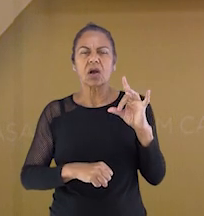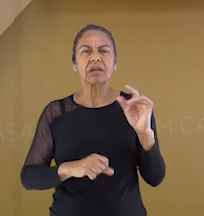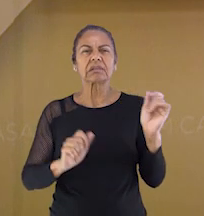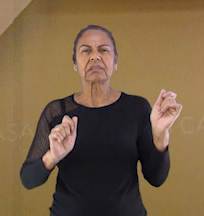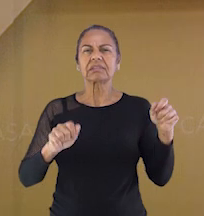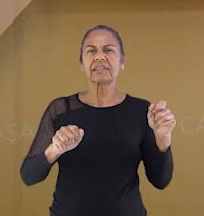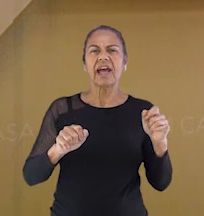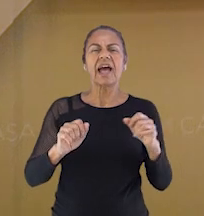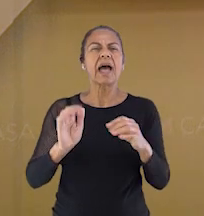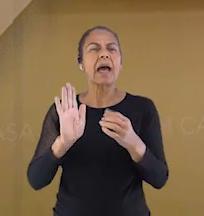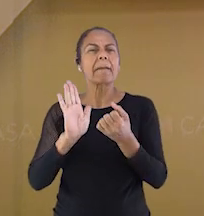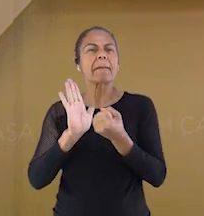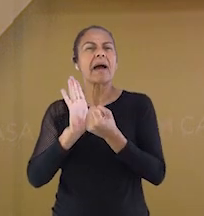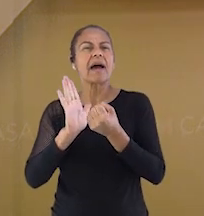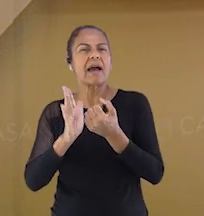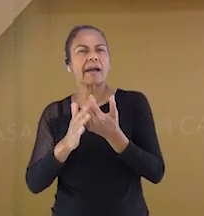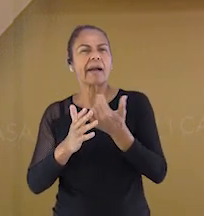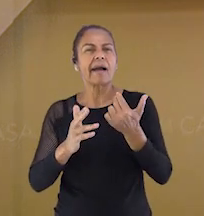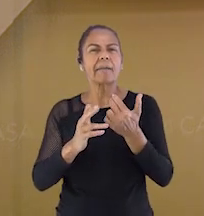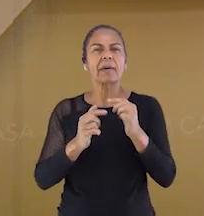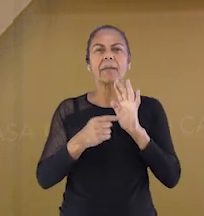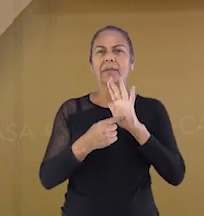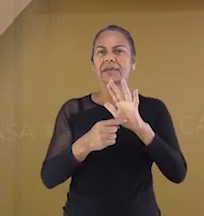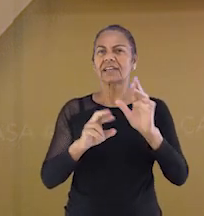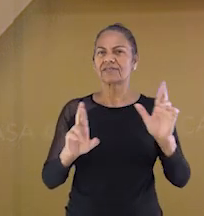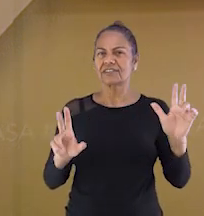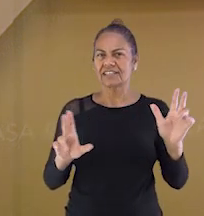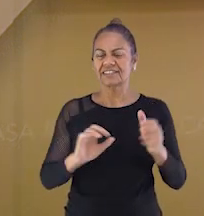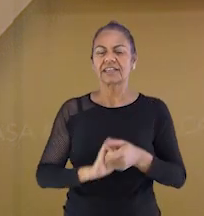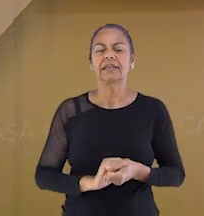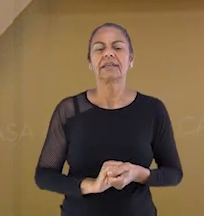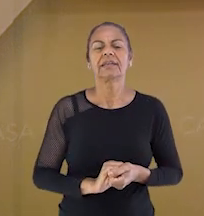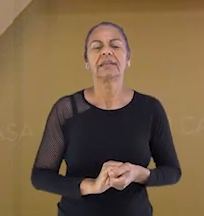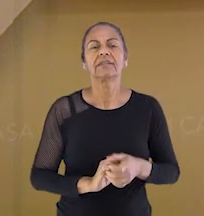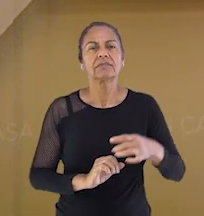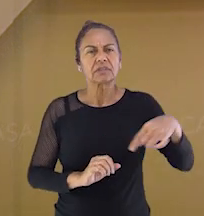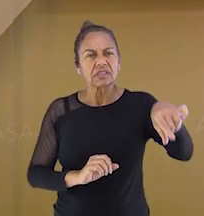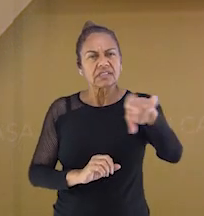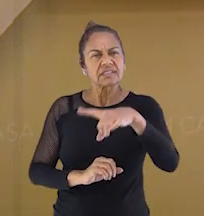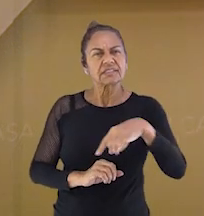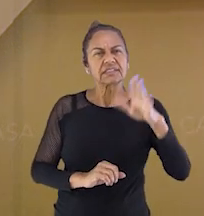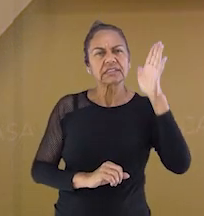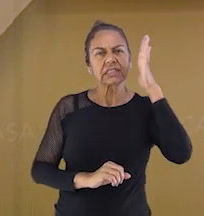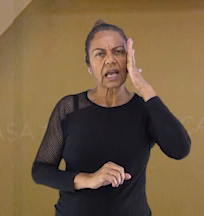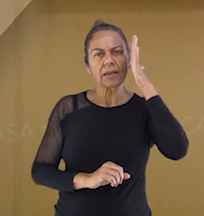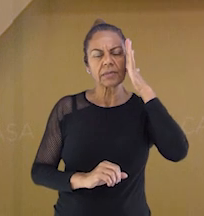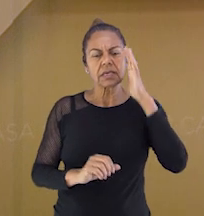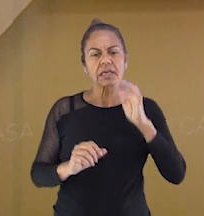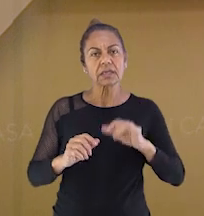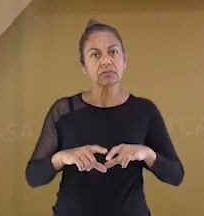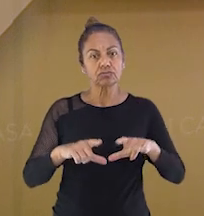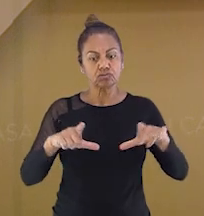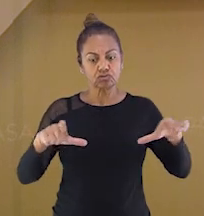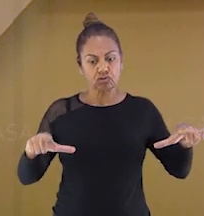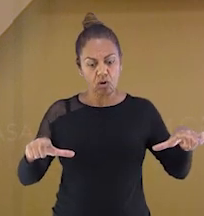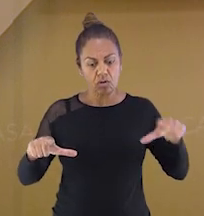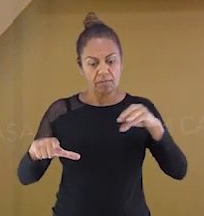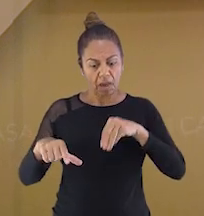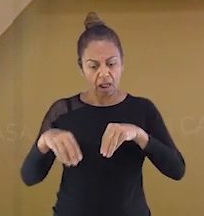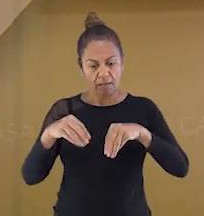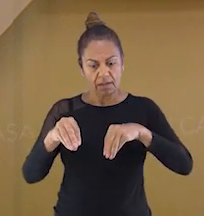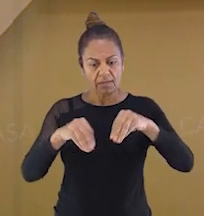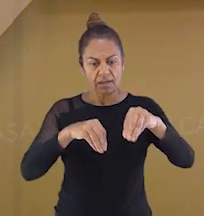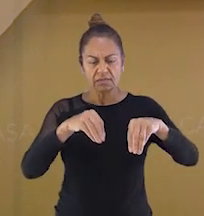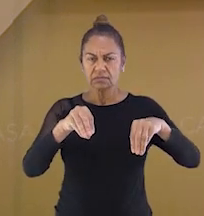Vocês sabiam que os jogos de tabuleiro, entre outros jogos, foram criados e passados de pais